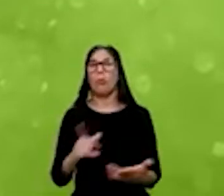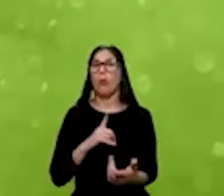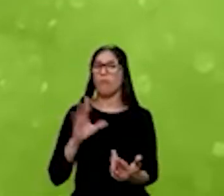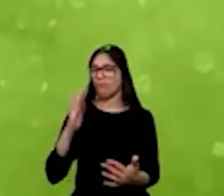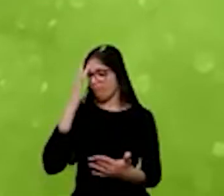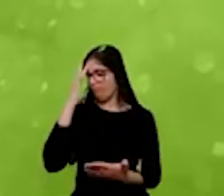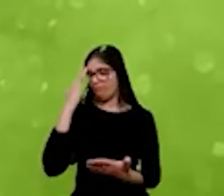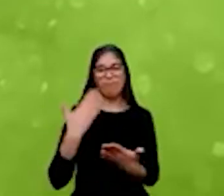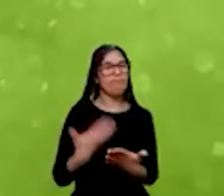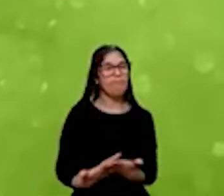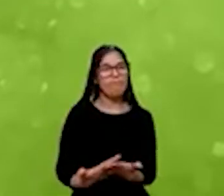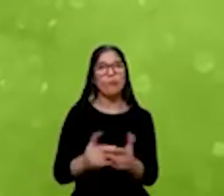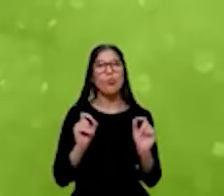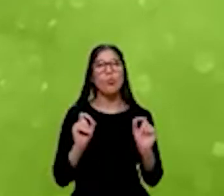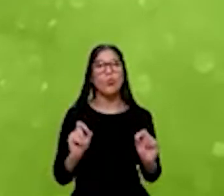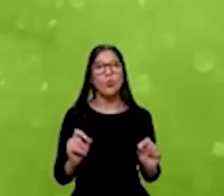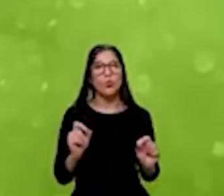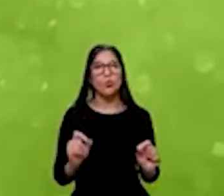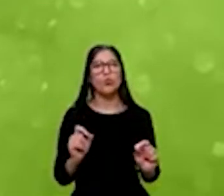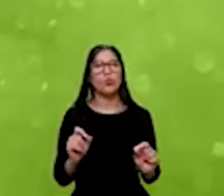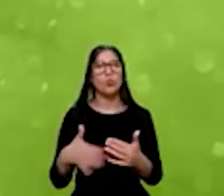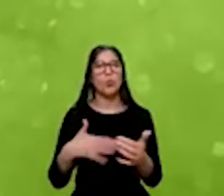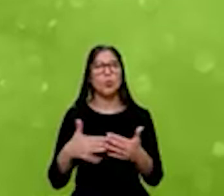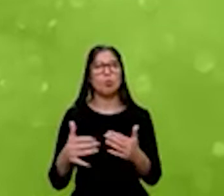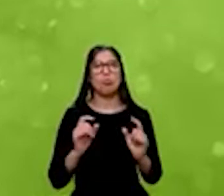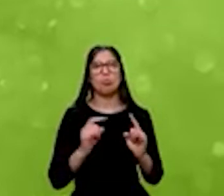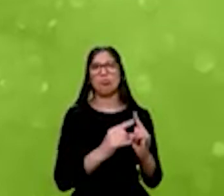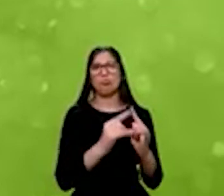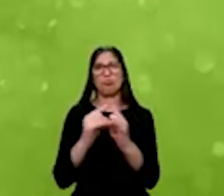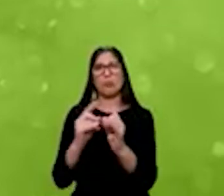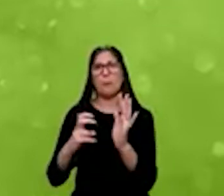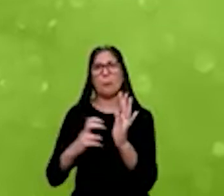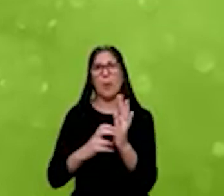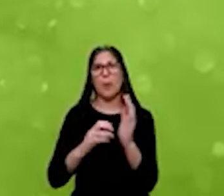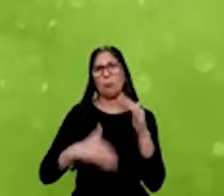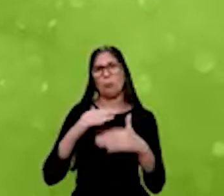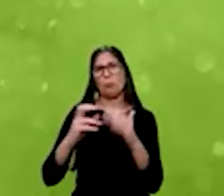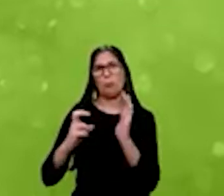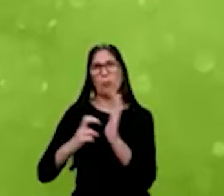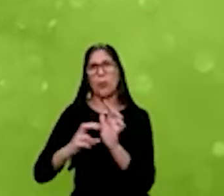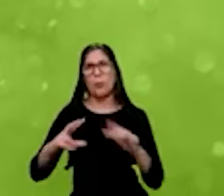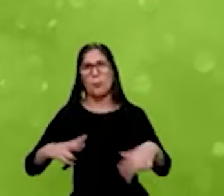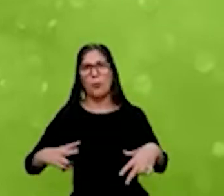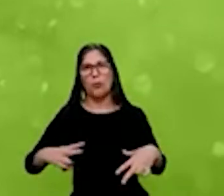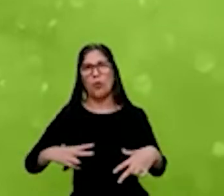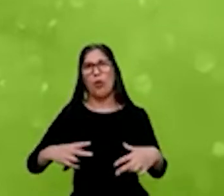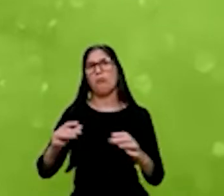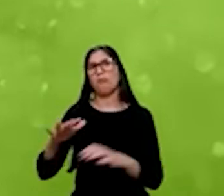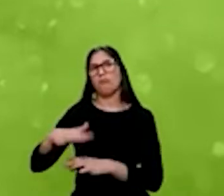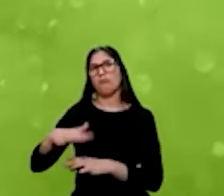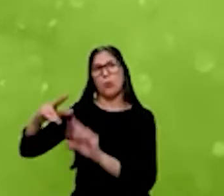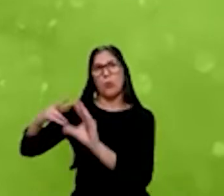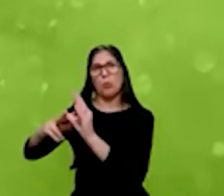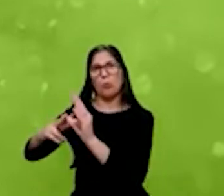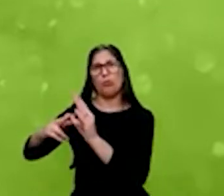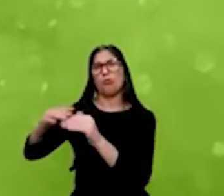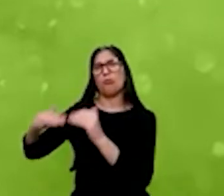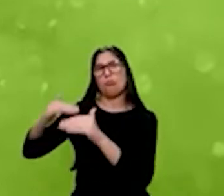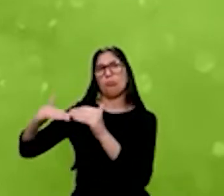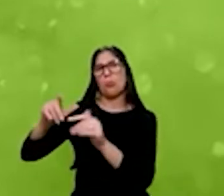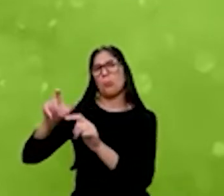que qualquer instituição, banco de desenvolvimento, bancos privados, o mundo corporativo, as pessoas,